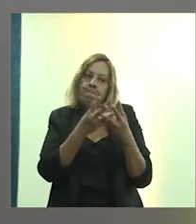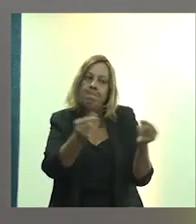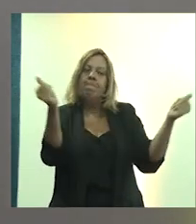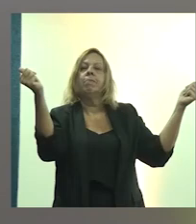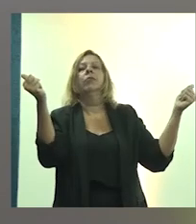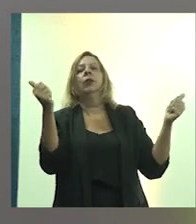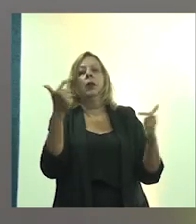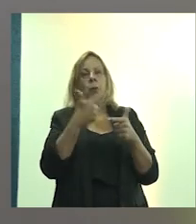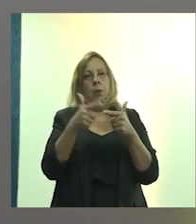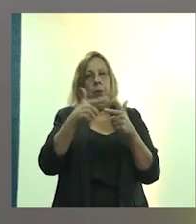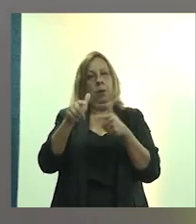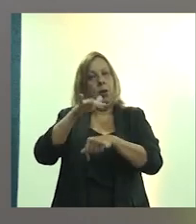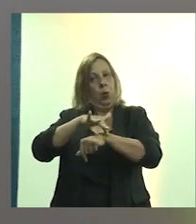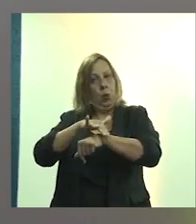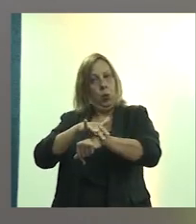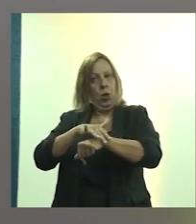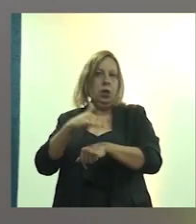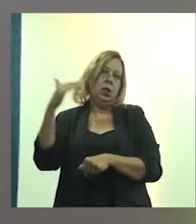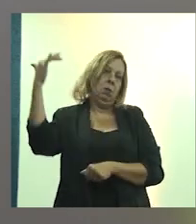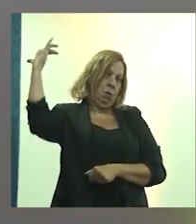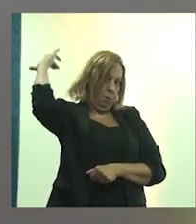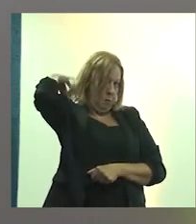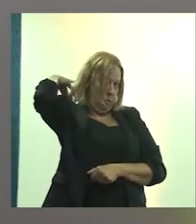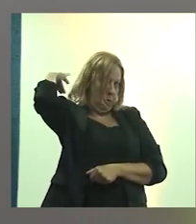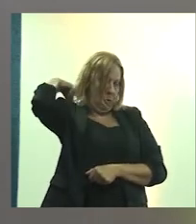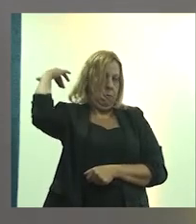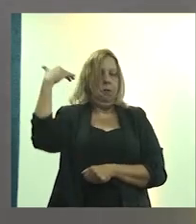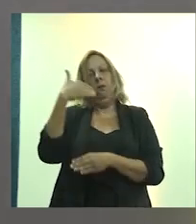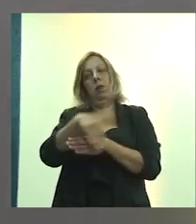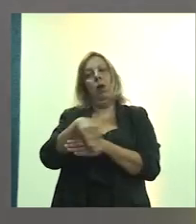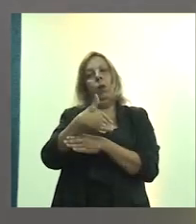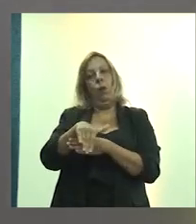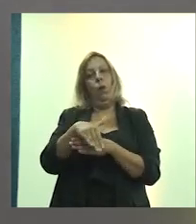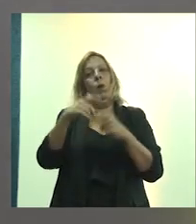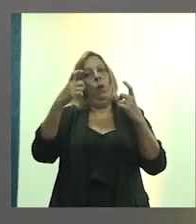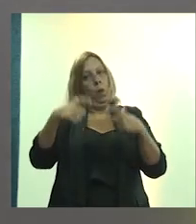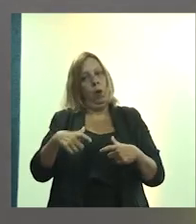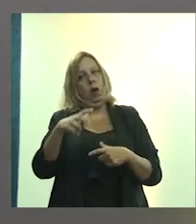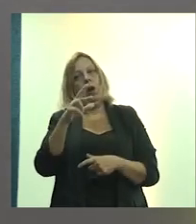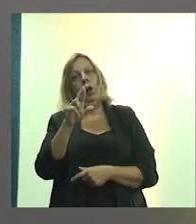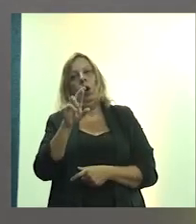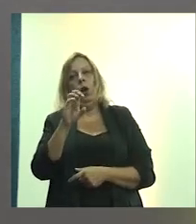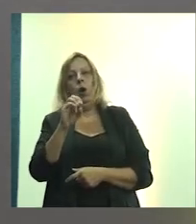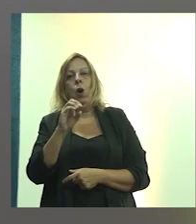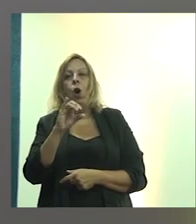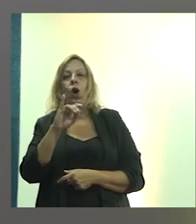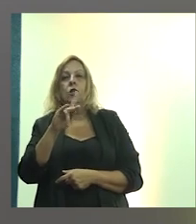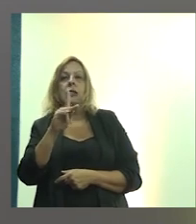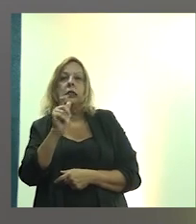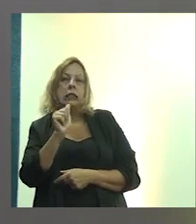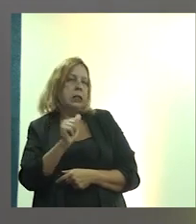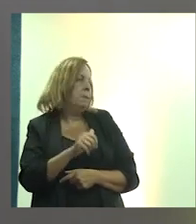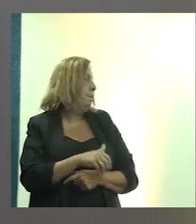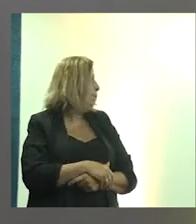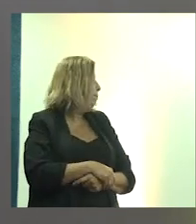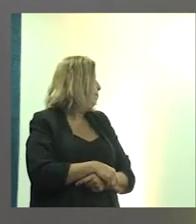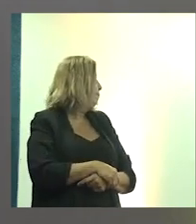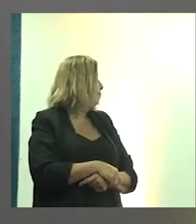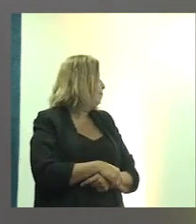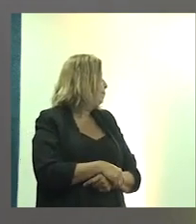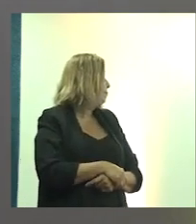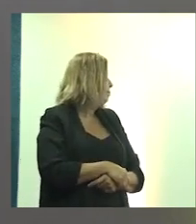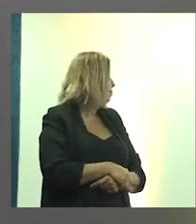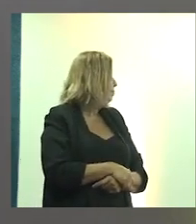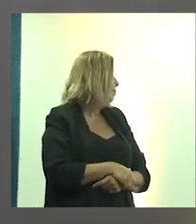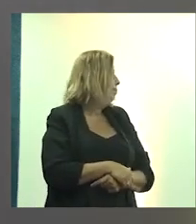nesse setor da Rua da Rocinha. Aqui está o crédito do concurso que foi feito